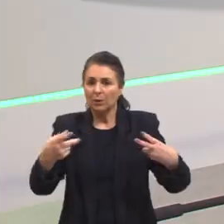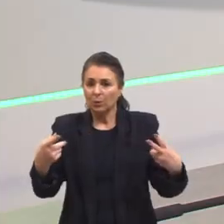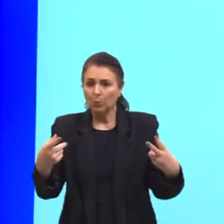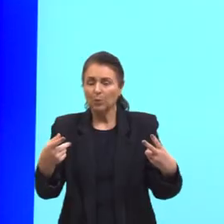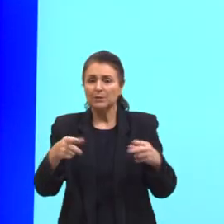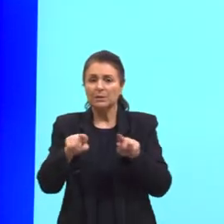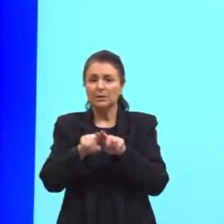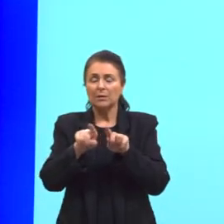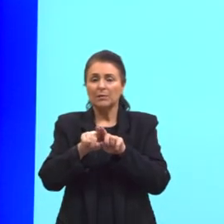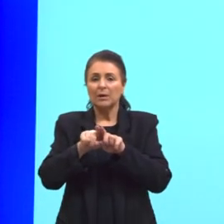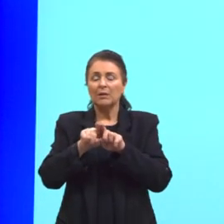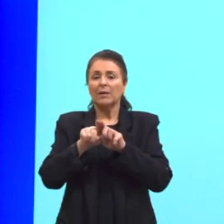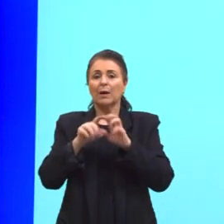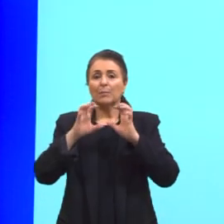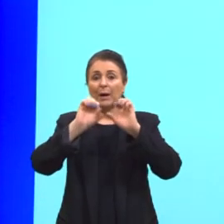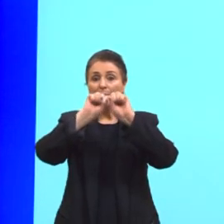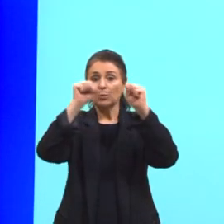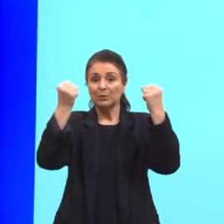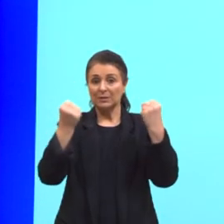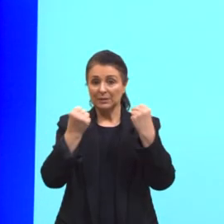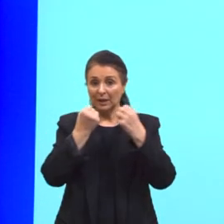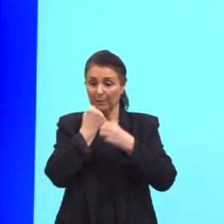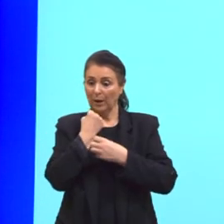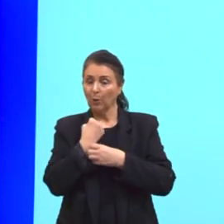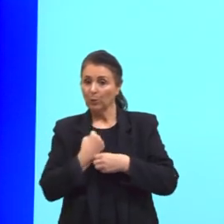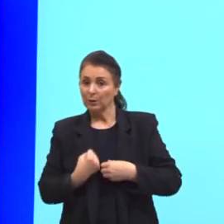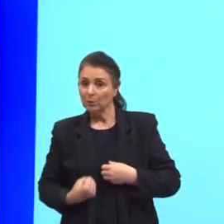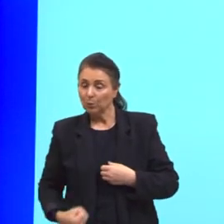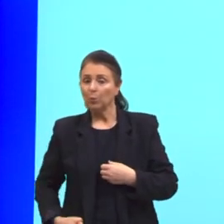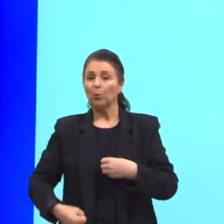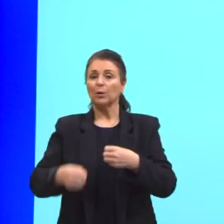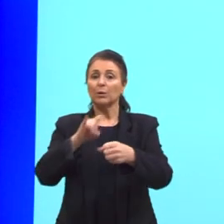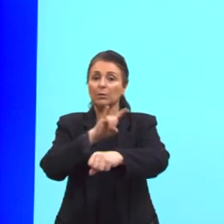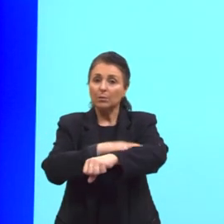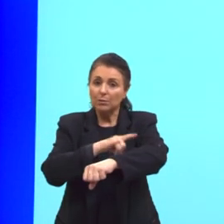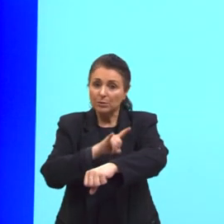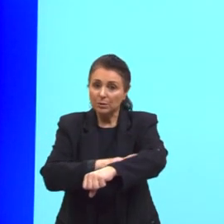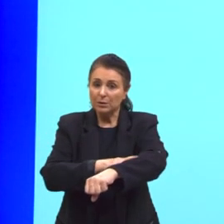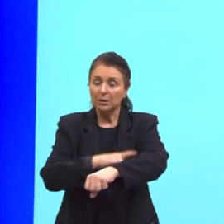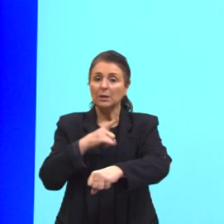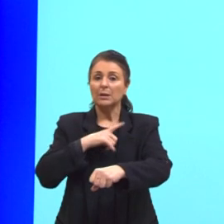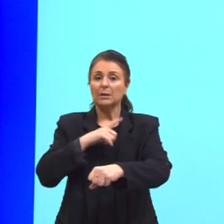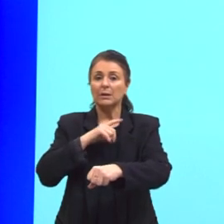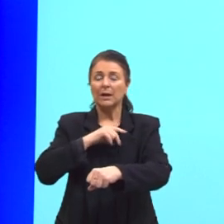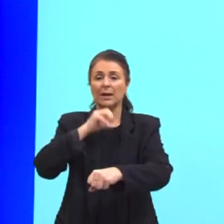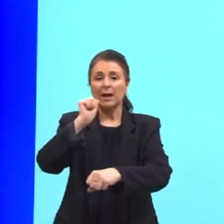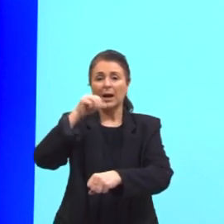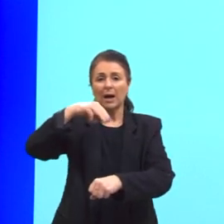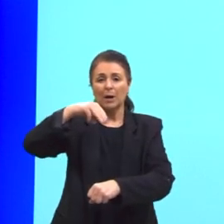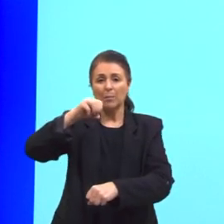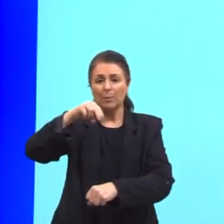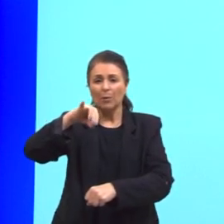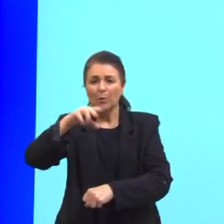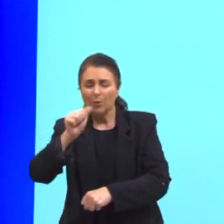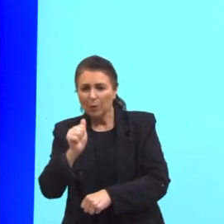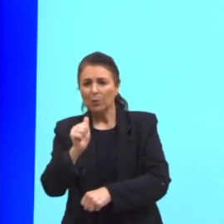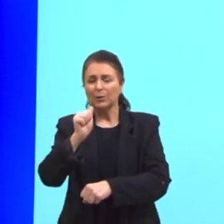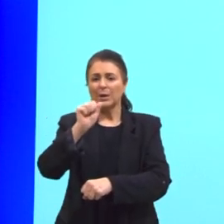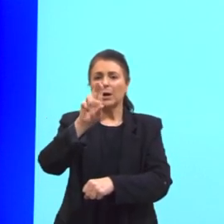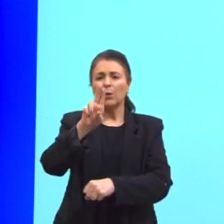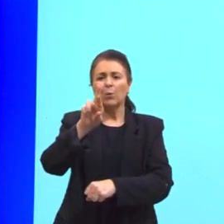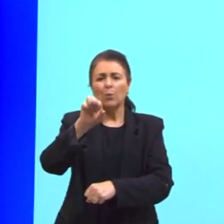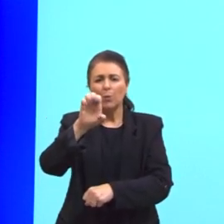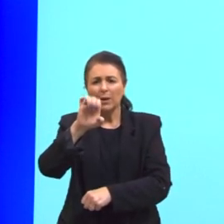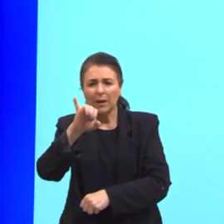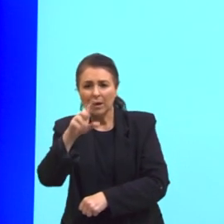sistema excretor, sistema urinário, como a amônia e a ureia. Também vamos ter gases respiratórios,